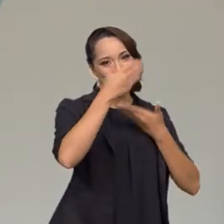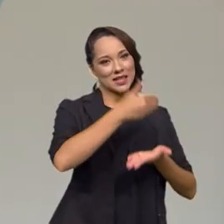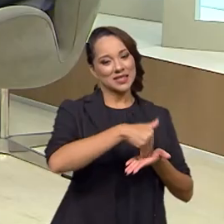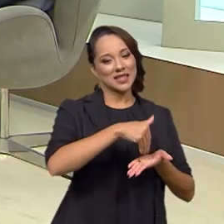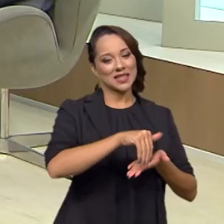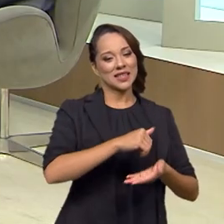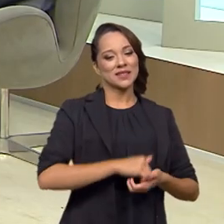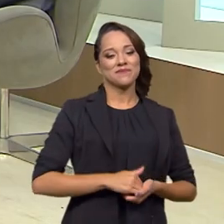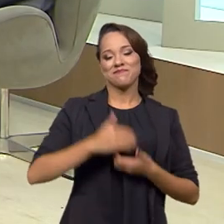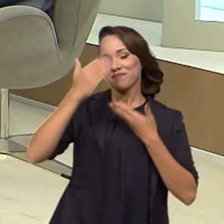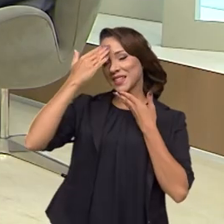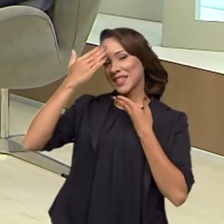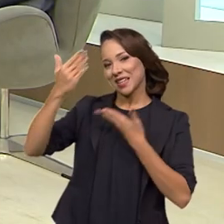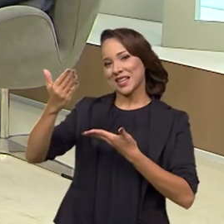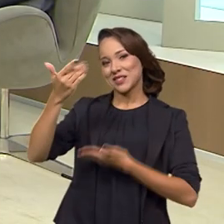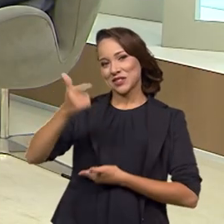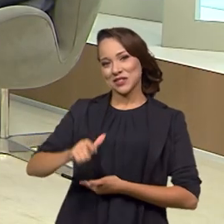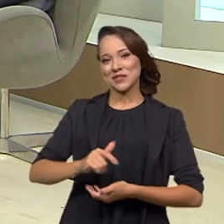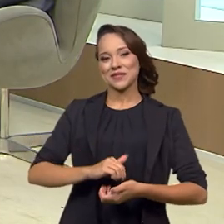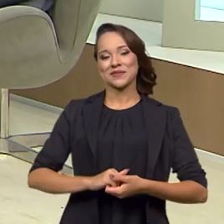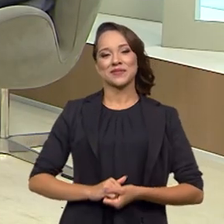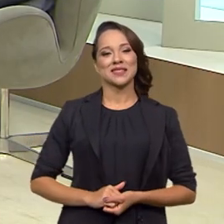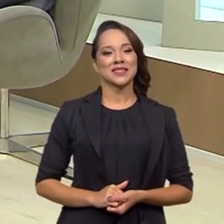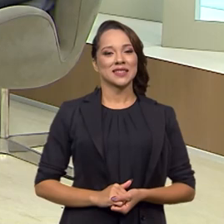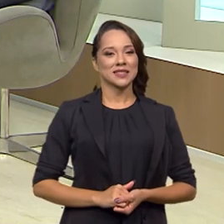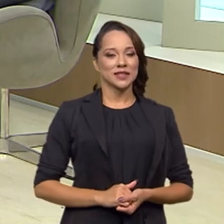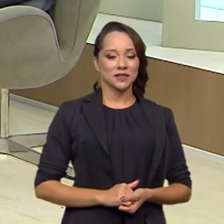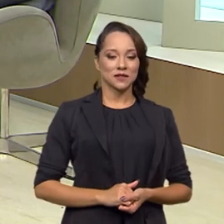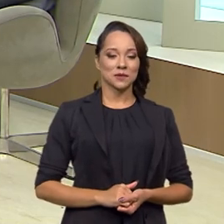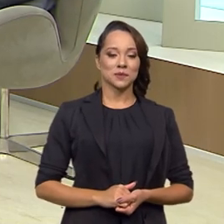secretário. Obrigado e agradeço mais uma vez a oportunidade.